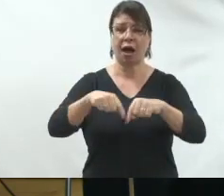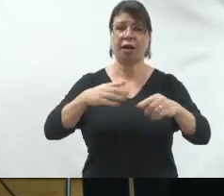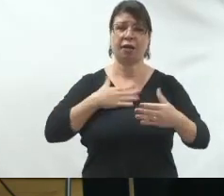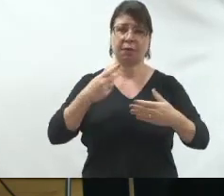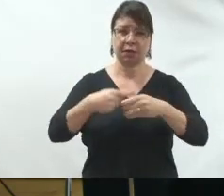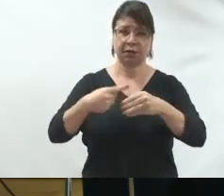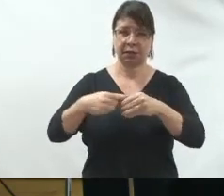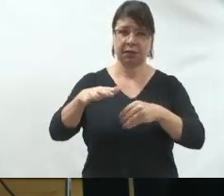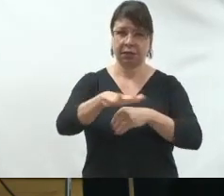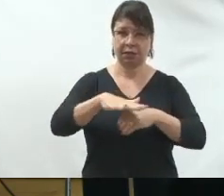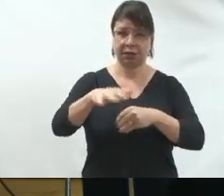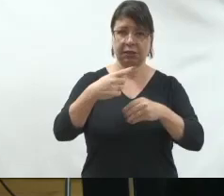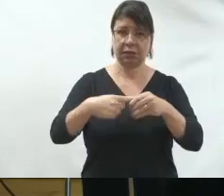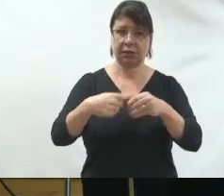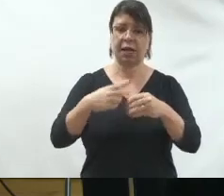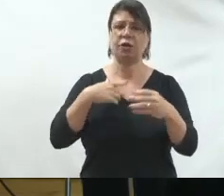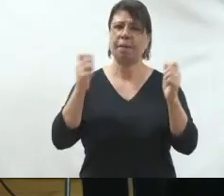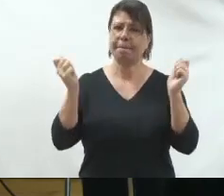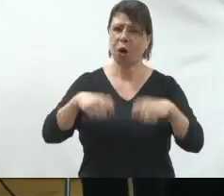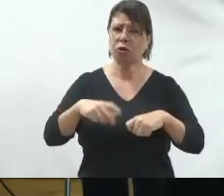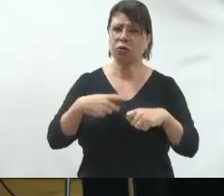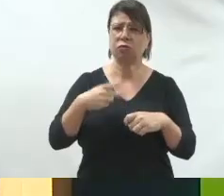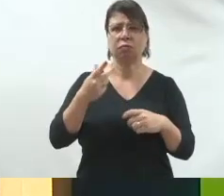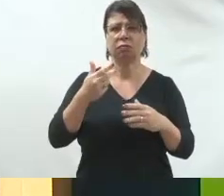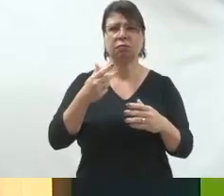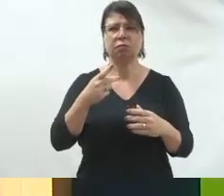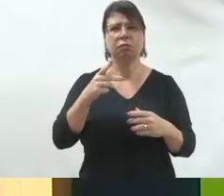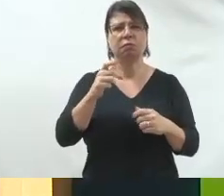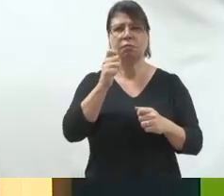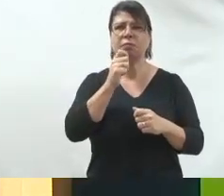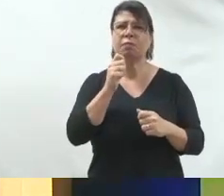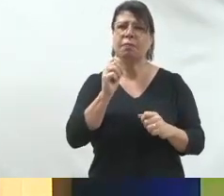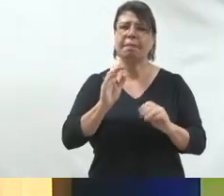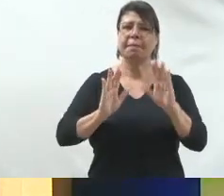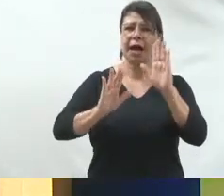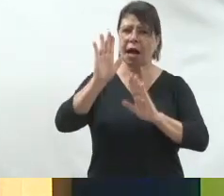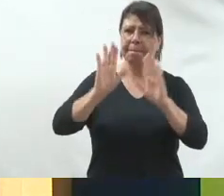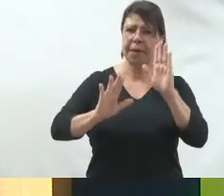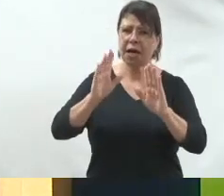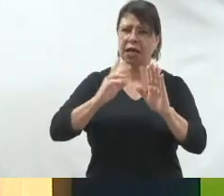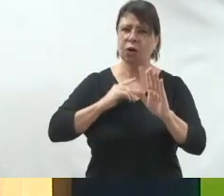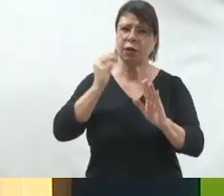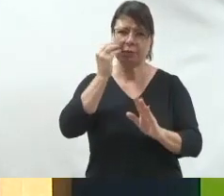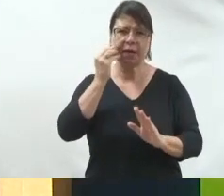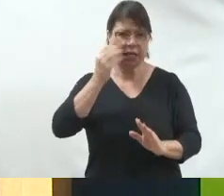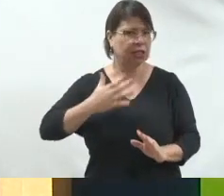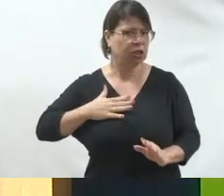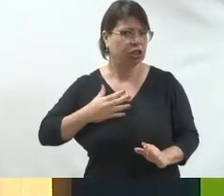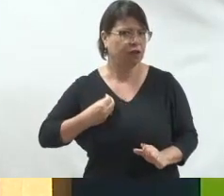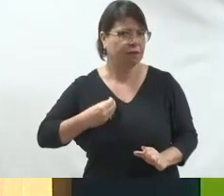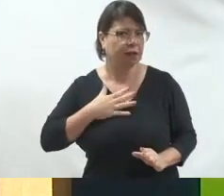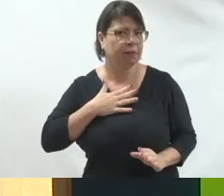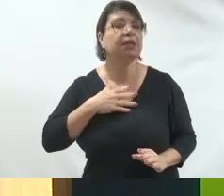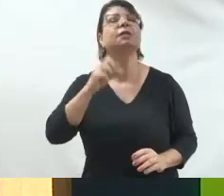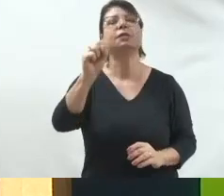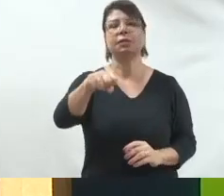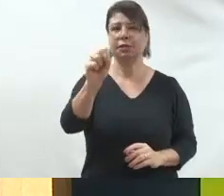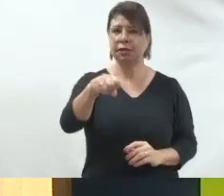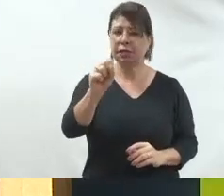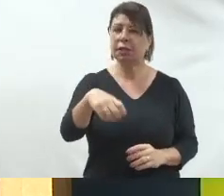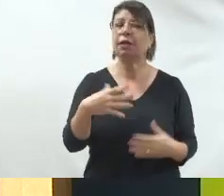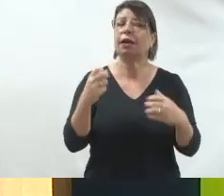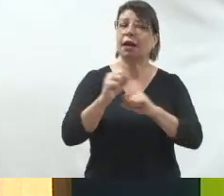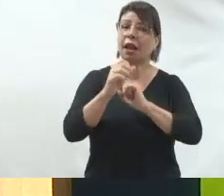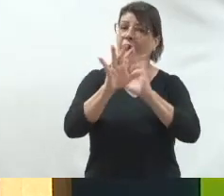pré-campanha com esta experiência vivida? pode não deve é o melhor que você tem para apresentar para a população é aquilo que vai te